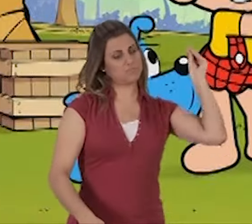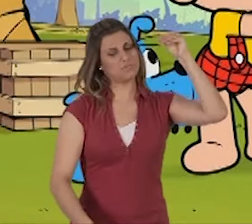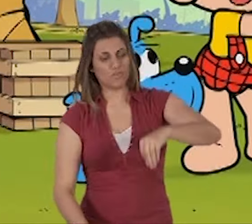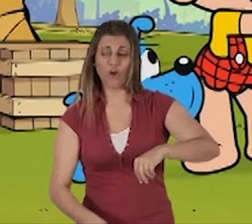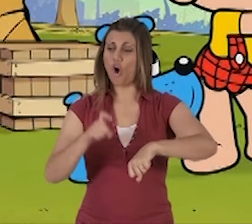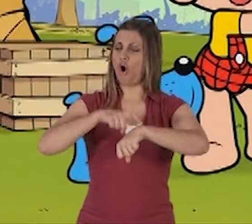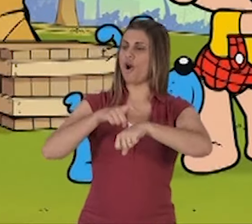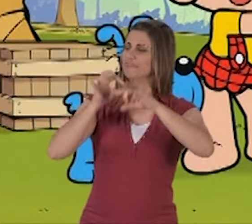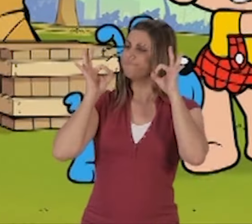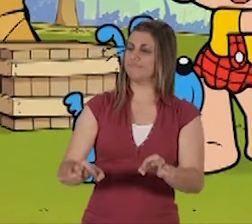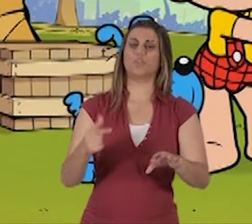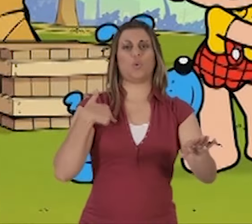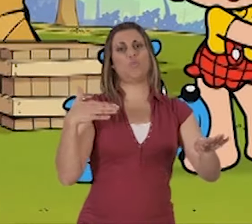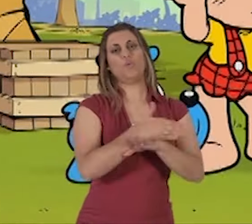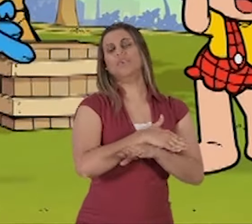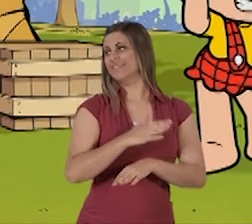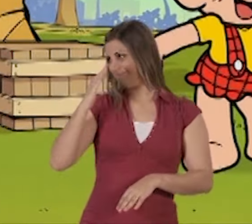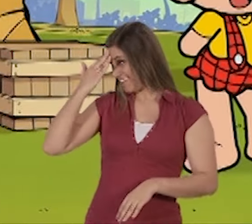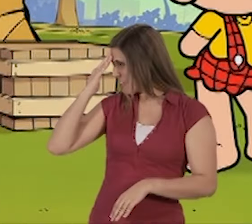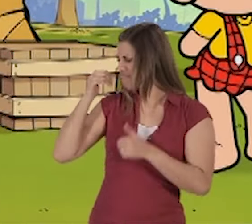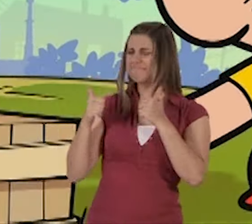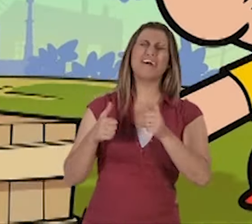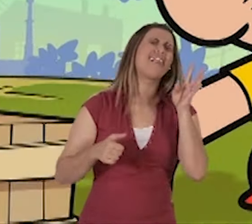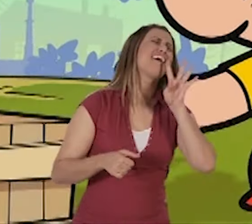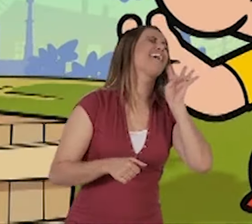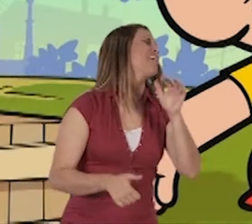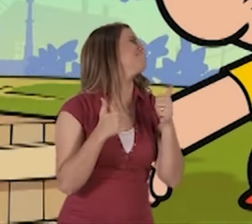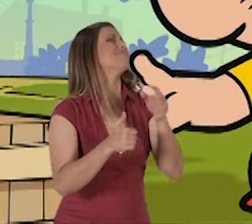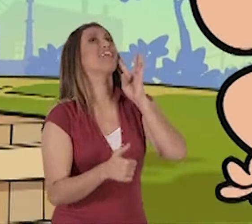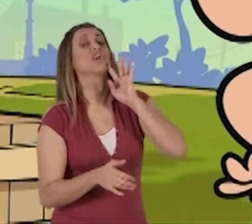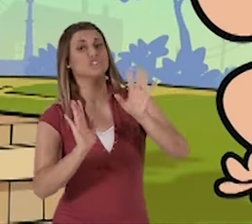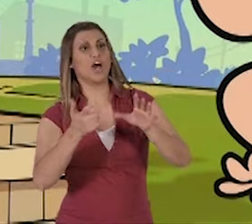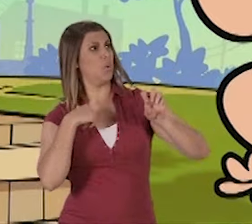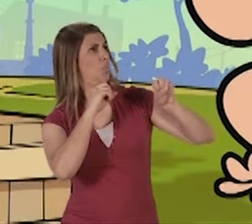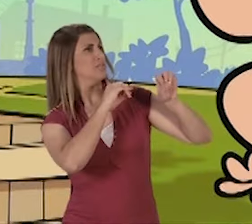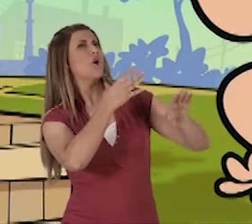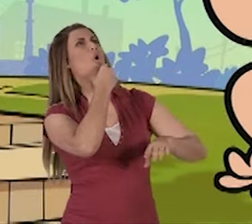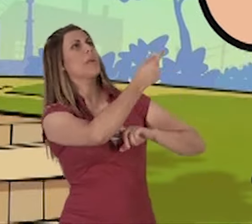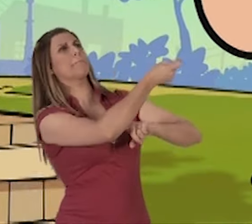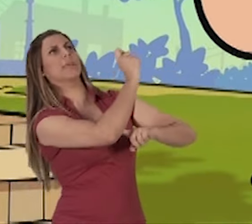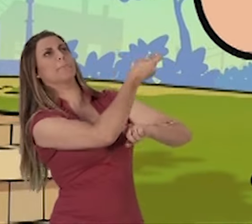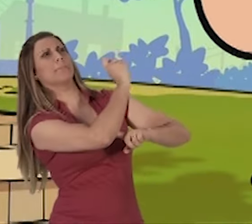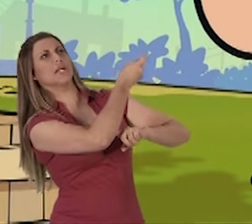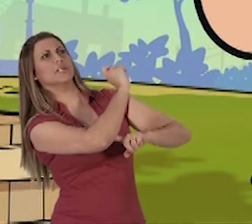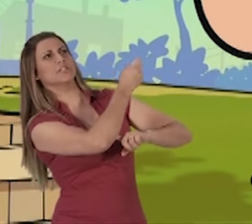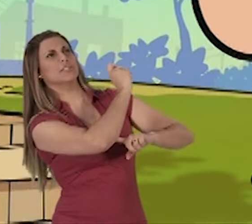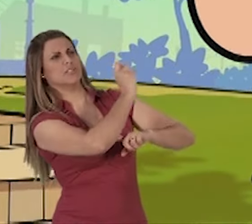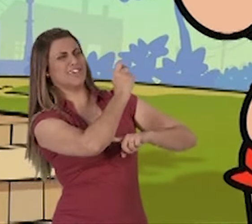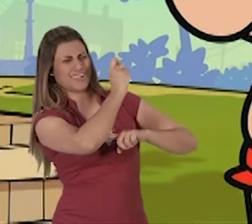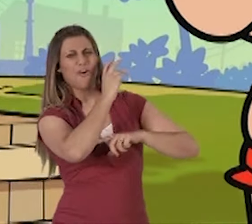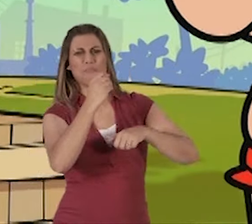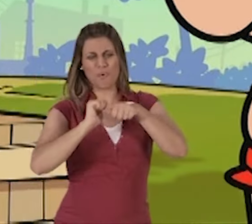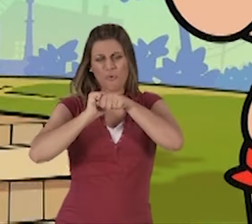trouxe de volta para o momento em que eu tinha partido, entendeu? Ah, foi super legal! Ó, eu ensinei o piteco a empinar pipas